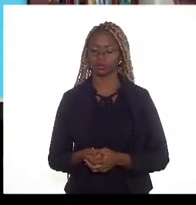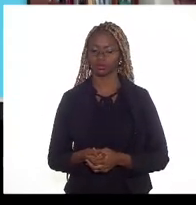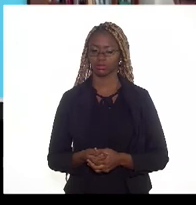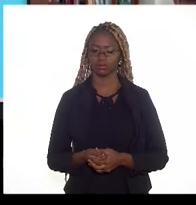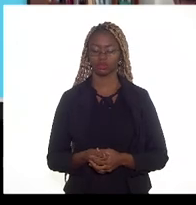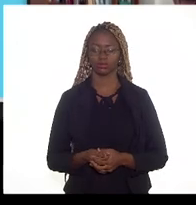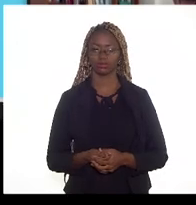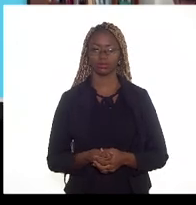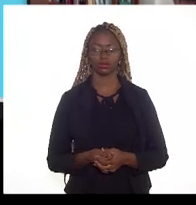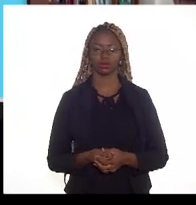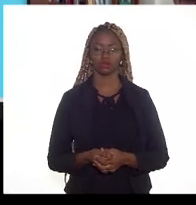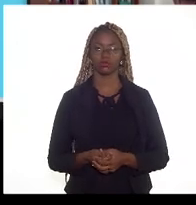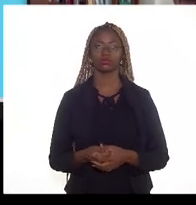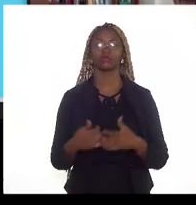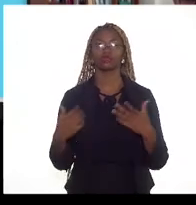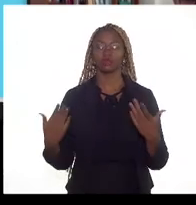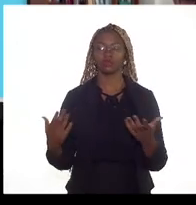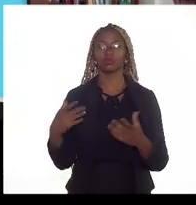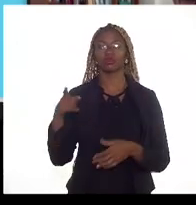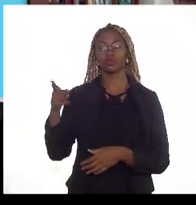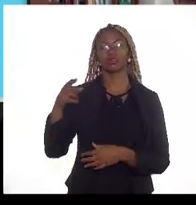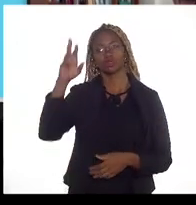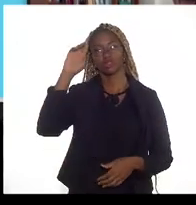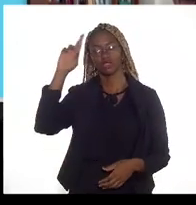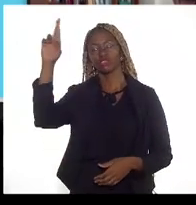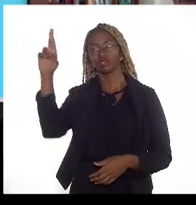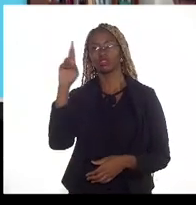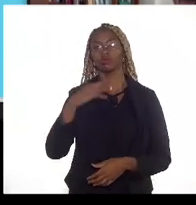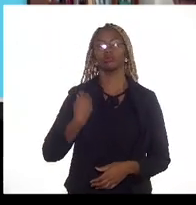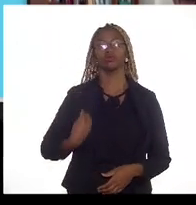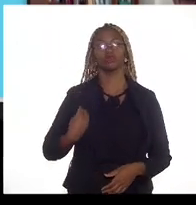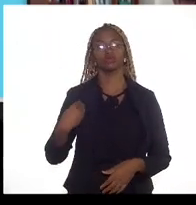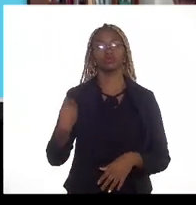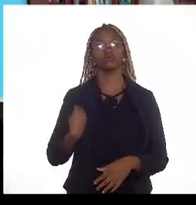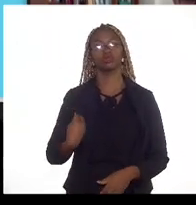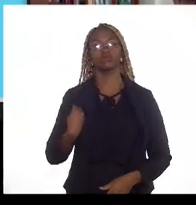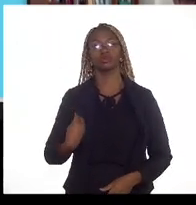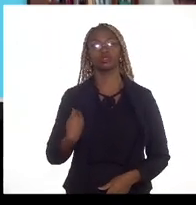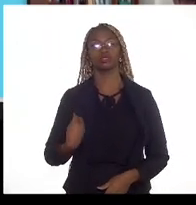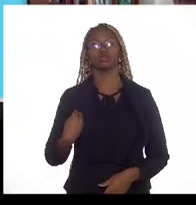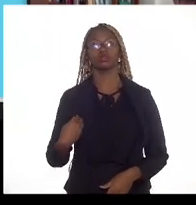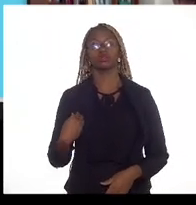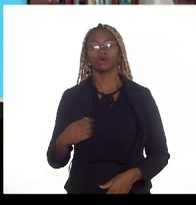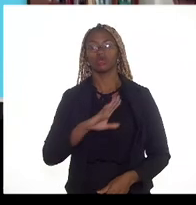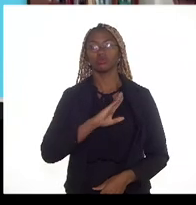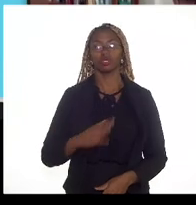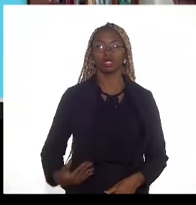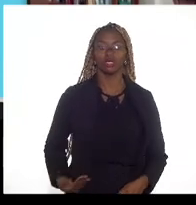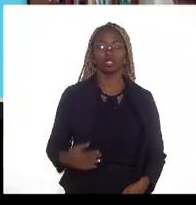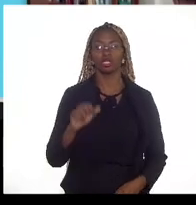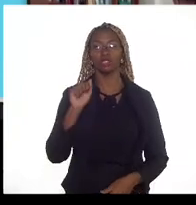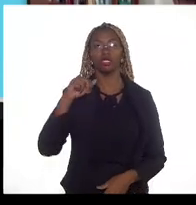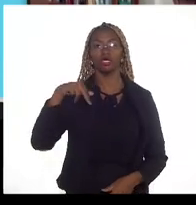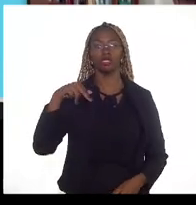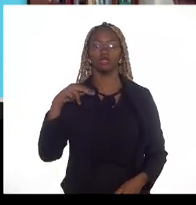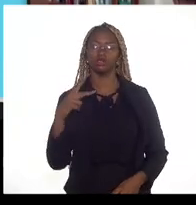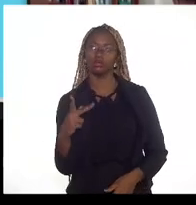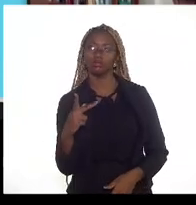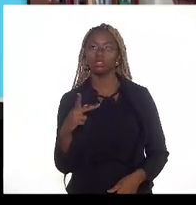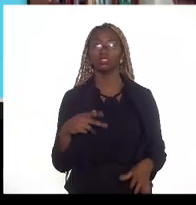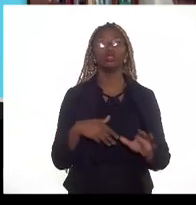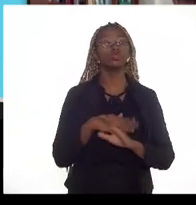Tiago superintendente de participações governamentais da ANP mencionou todo o campo de